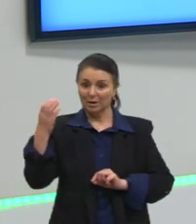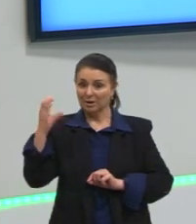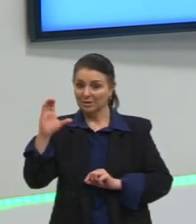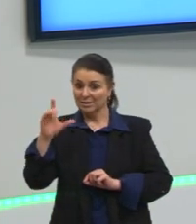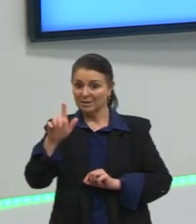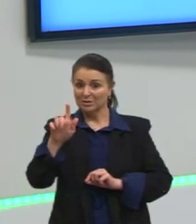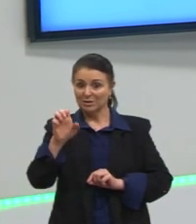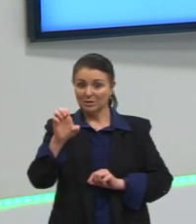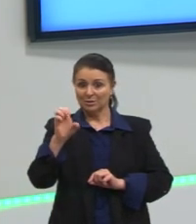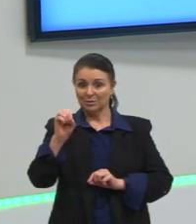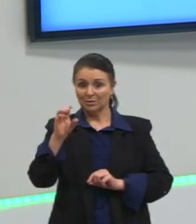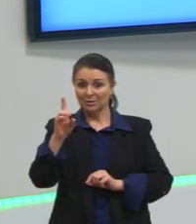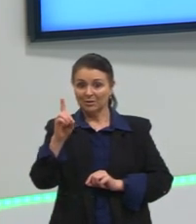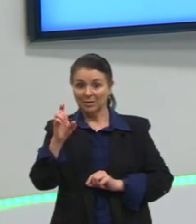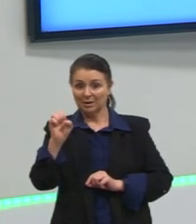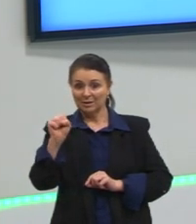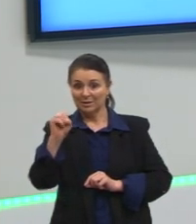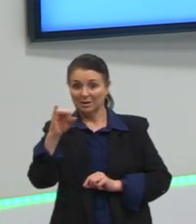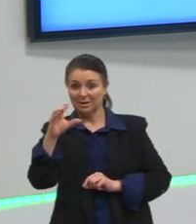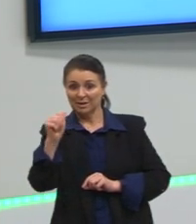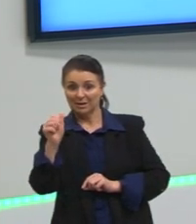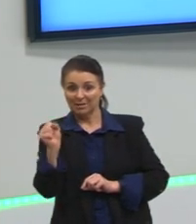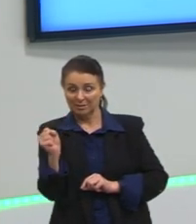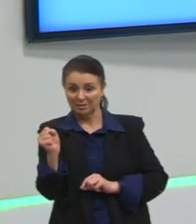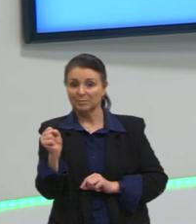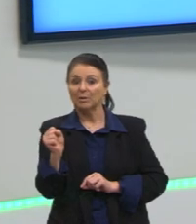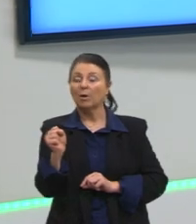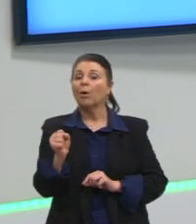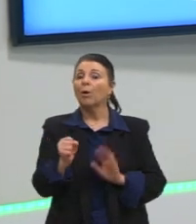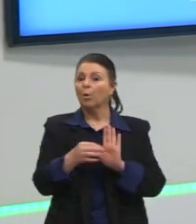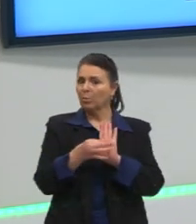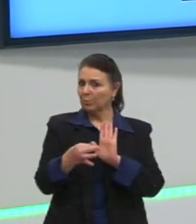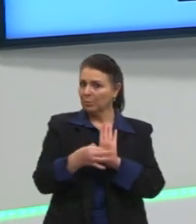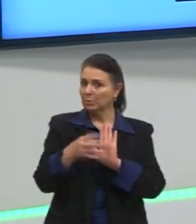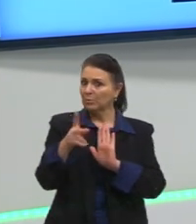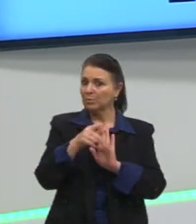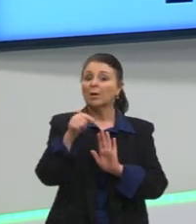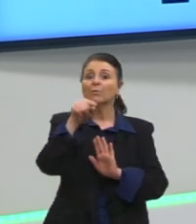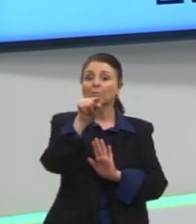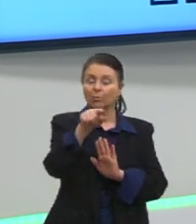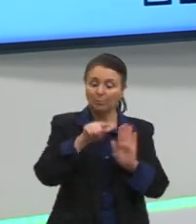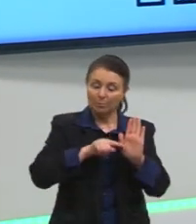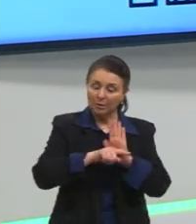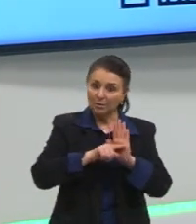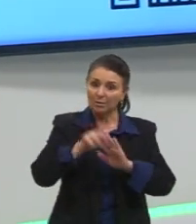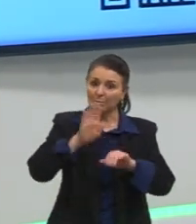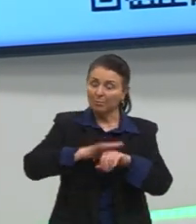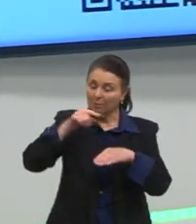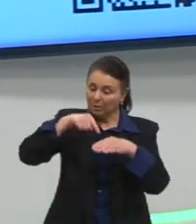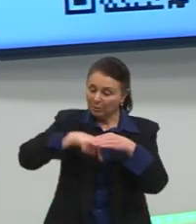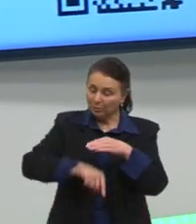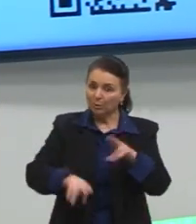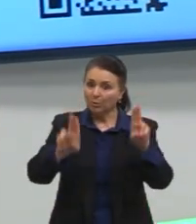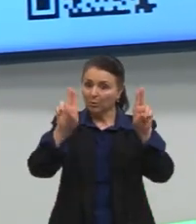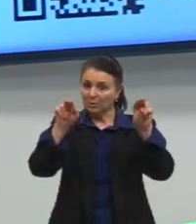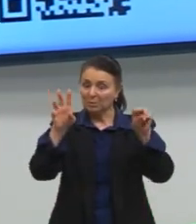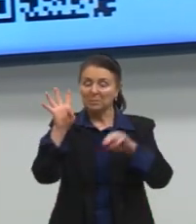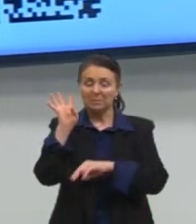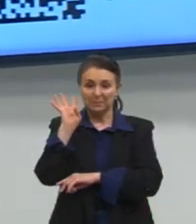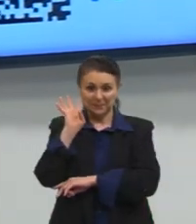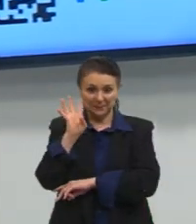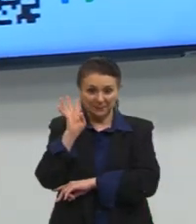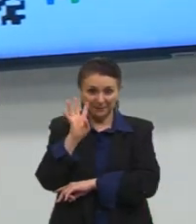geodésicas, que novamente eu deixo aí como sugestão para vocês pesquisarem um pouco mais, porque é um tema bem bacana.